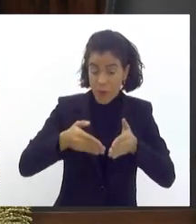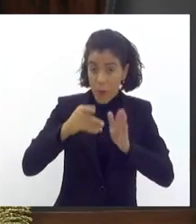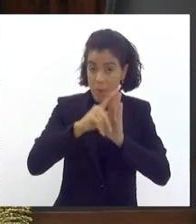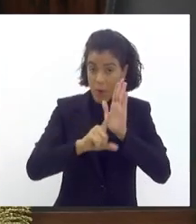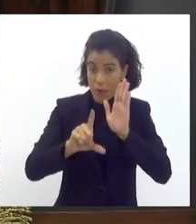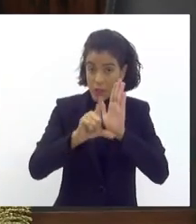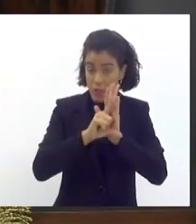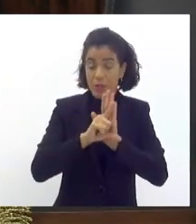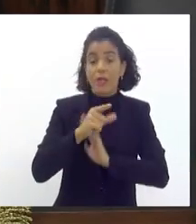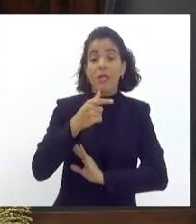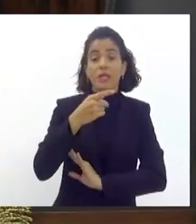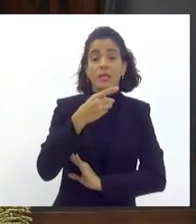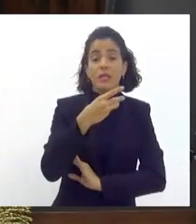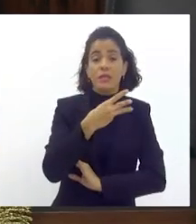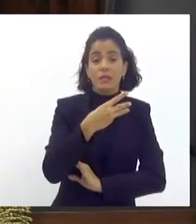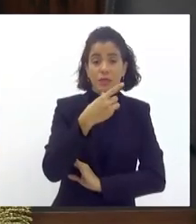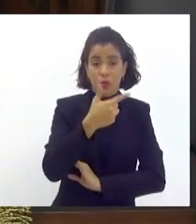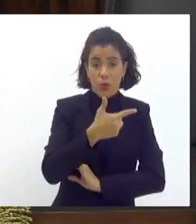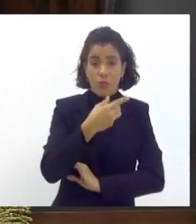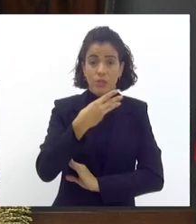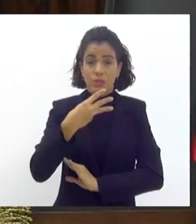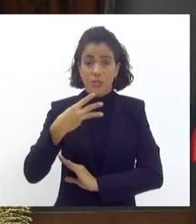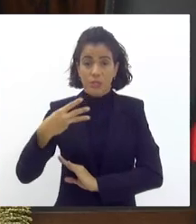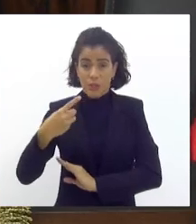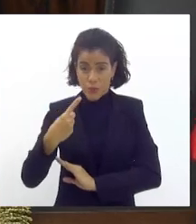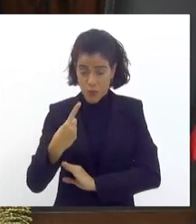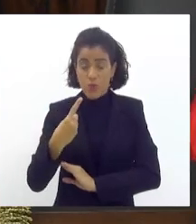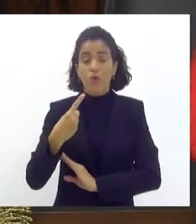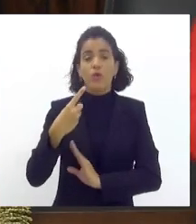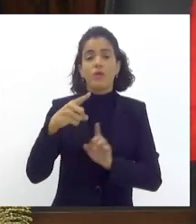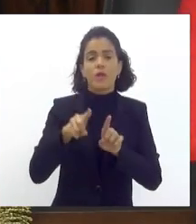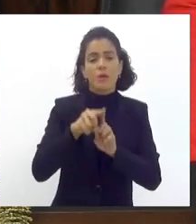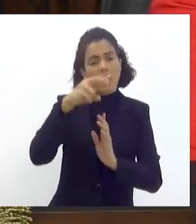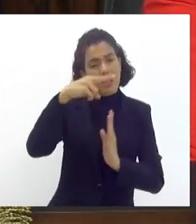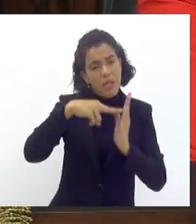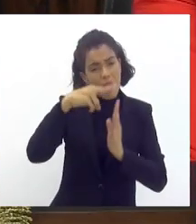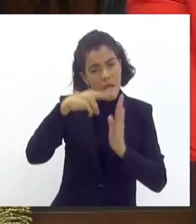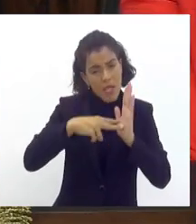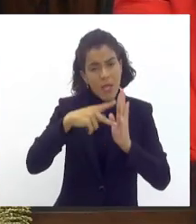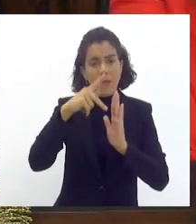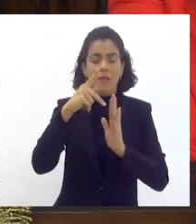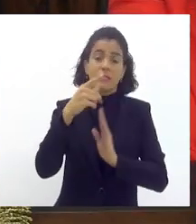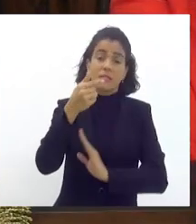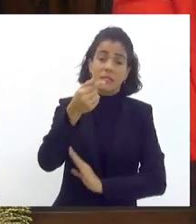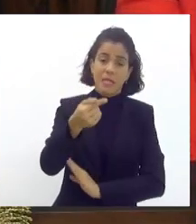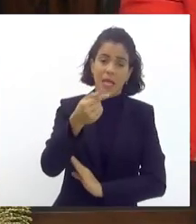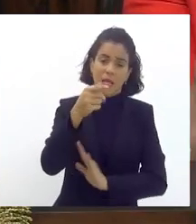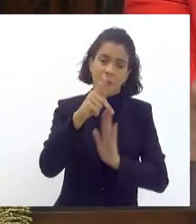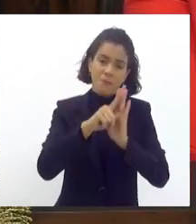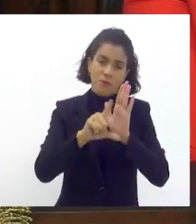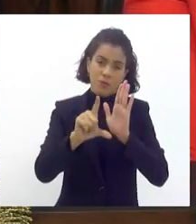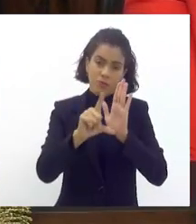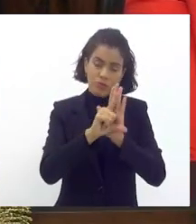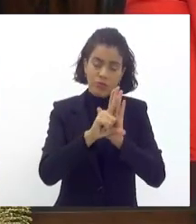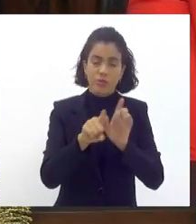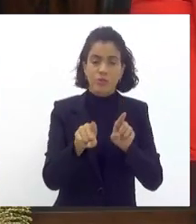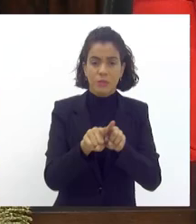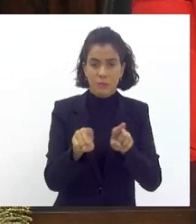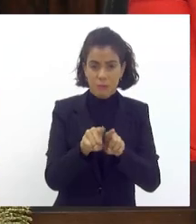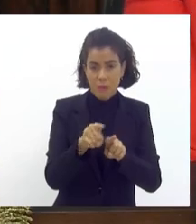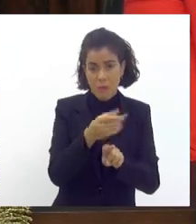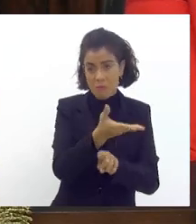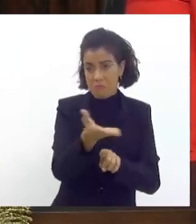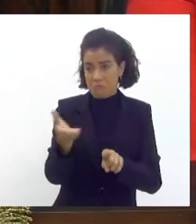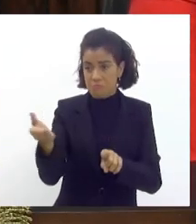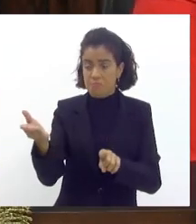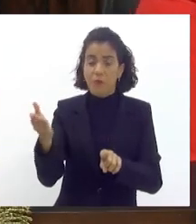331 em seguida a gente faz a leitura de todos os outros sete projetos para conhecimento dos coletivos aqui